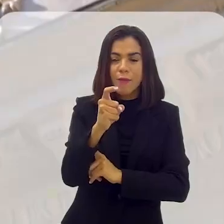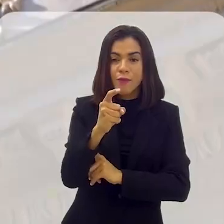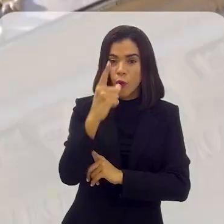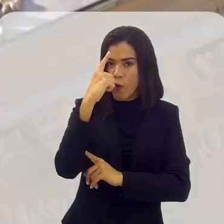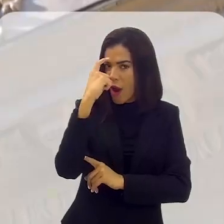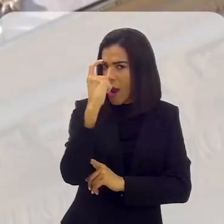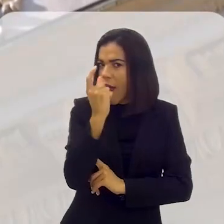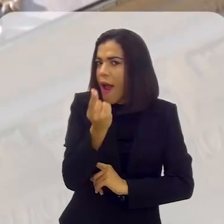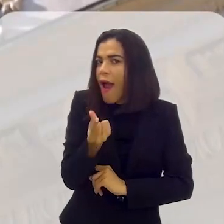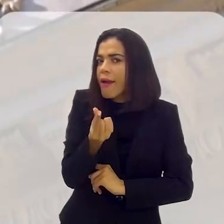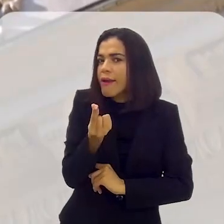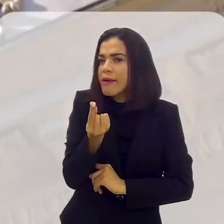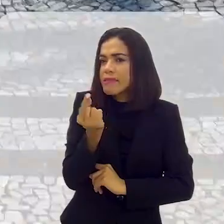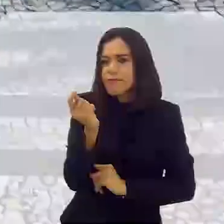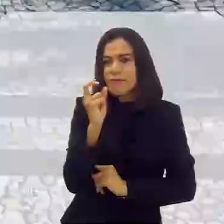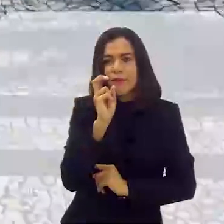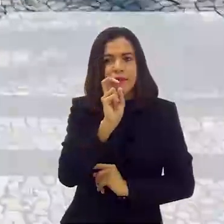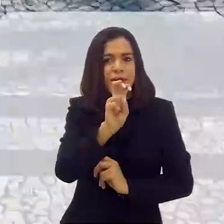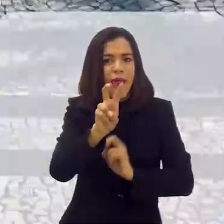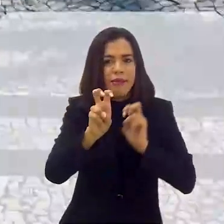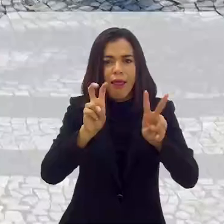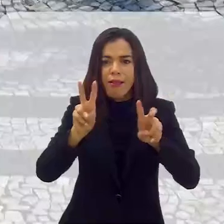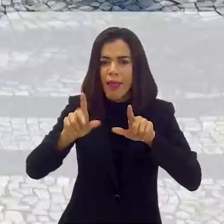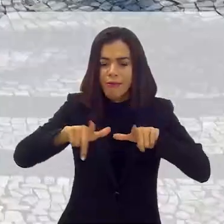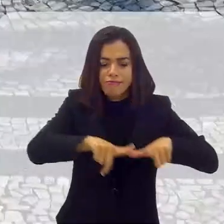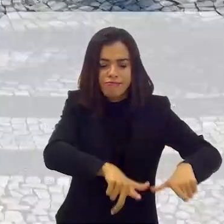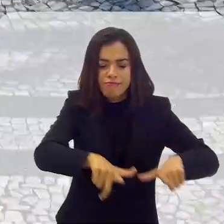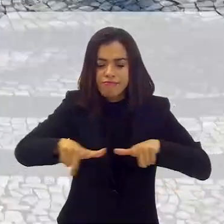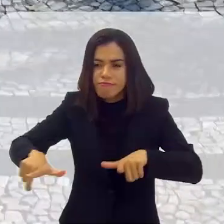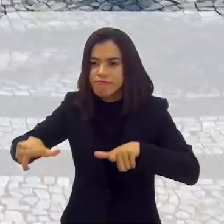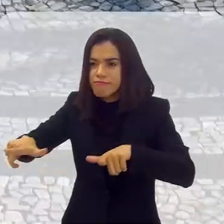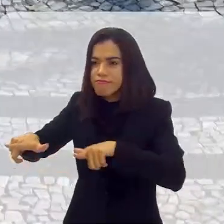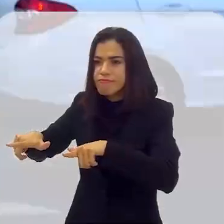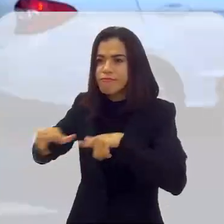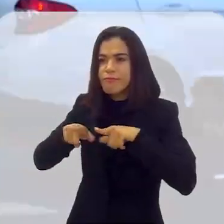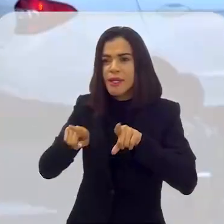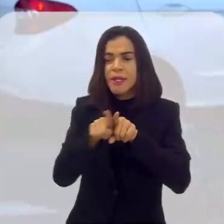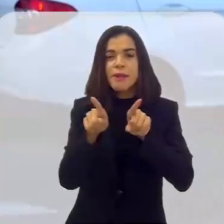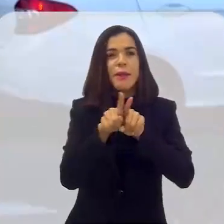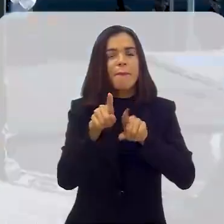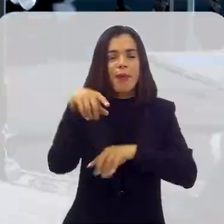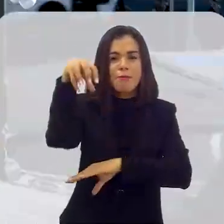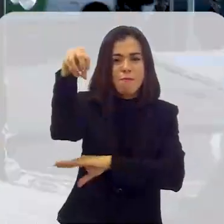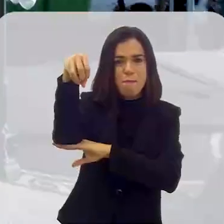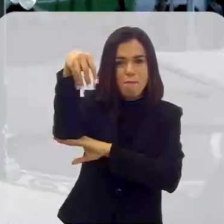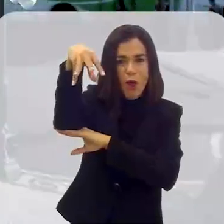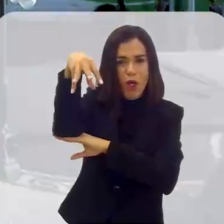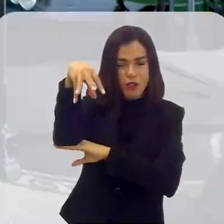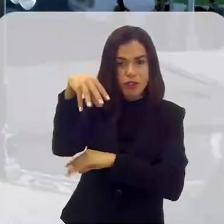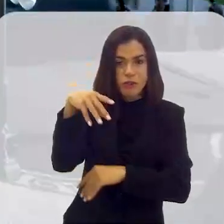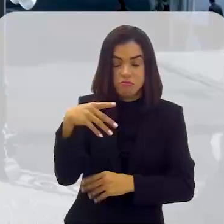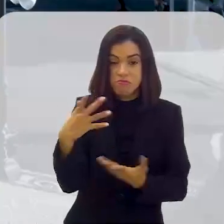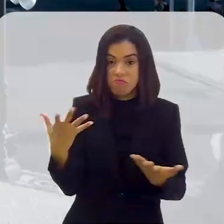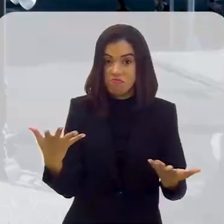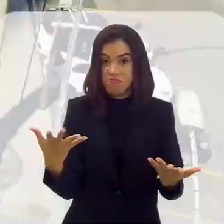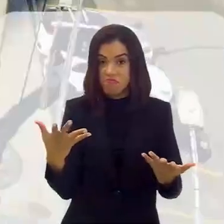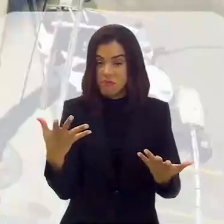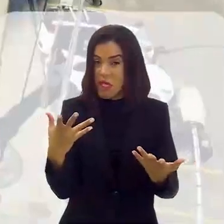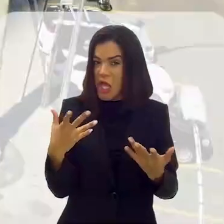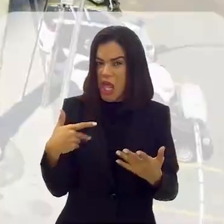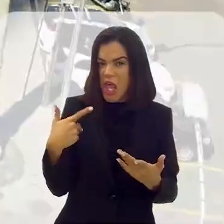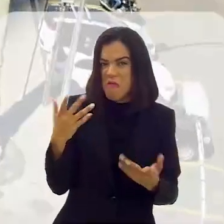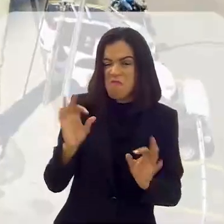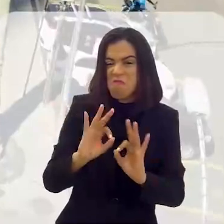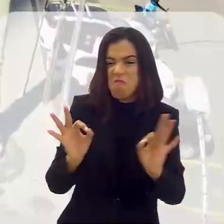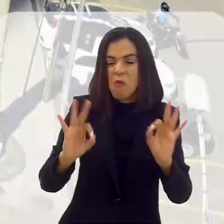com uma águia no topo, e que podem ser vistos nas calçadas, no entorno e em postes. Uma versão que